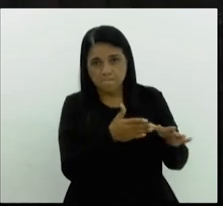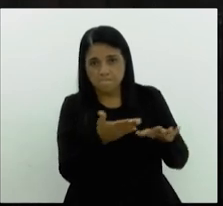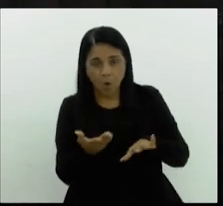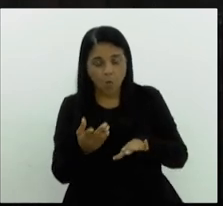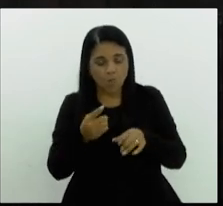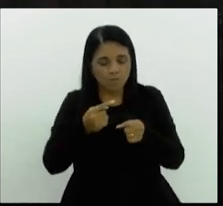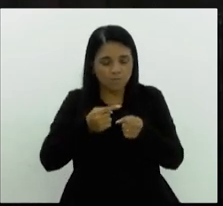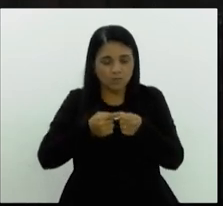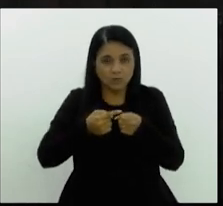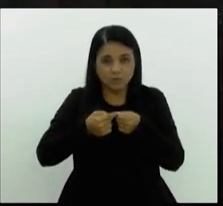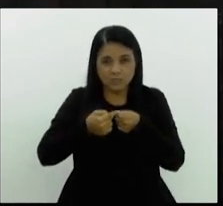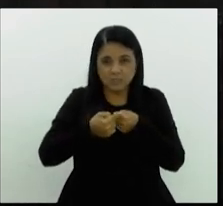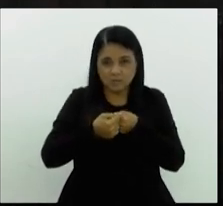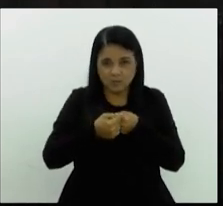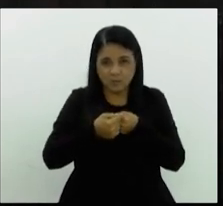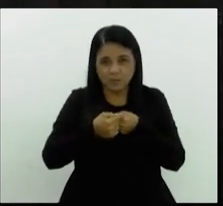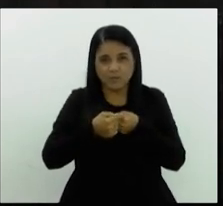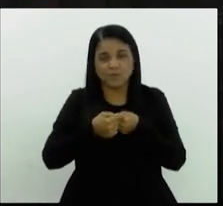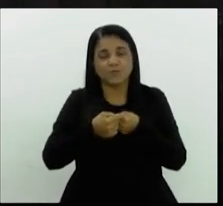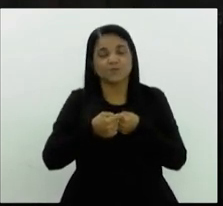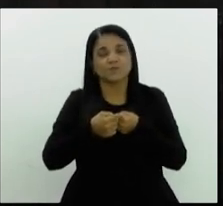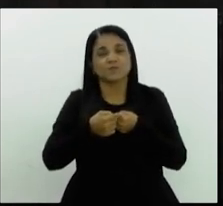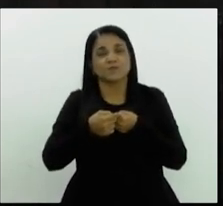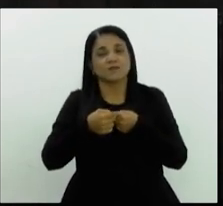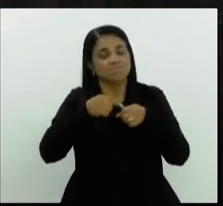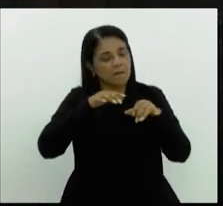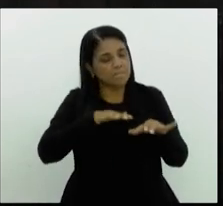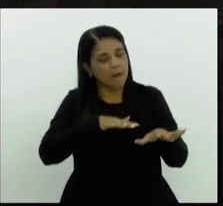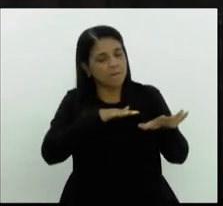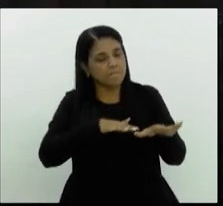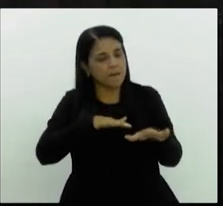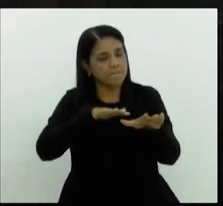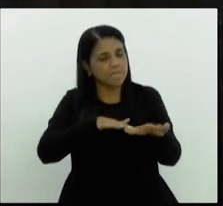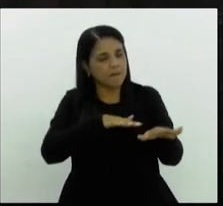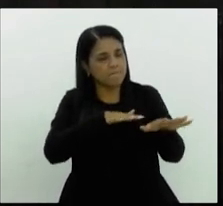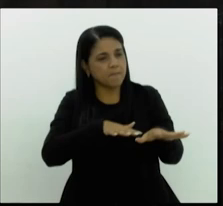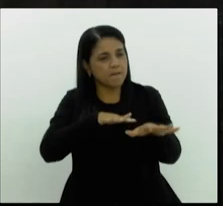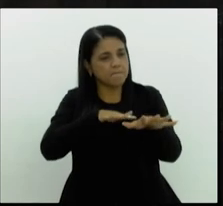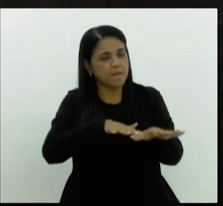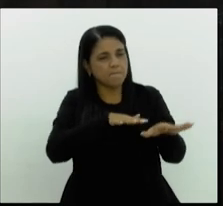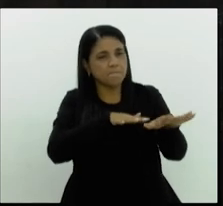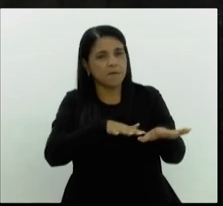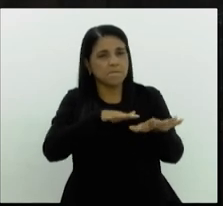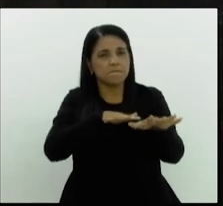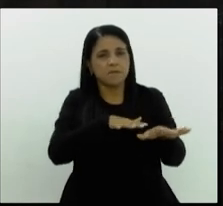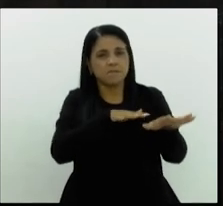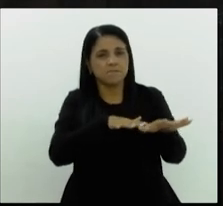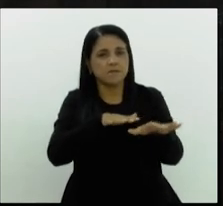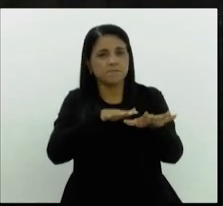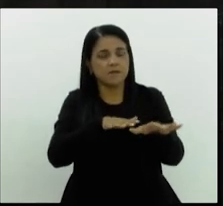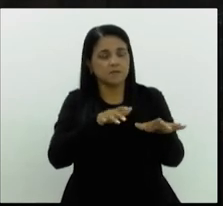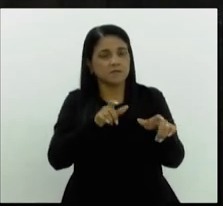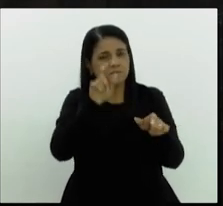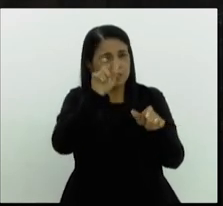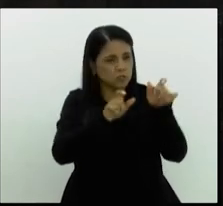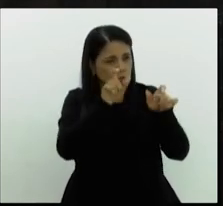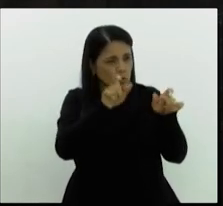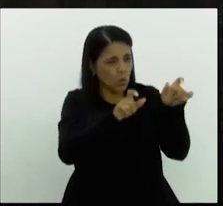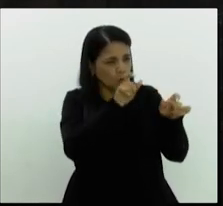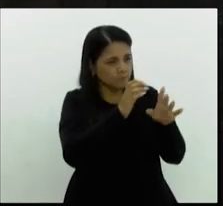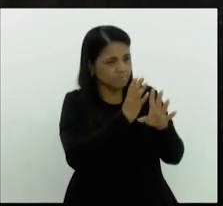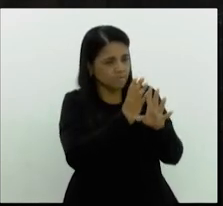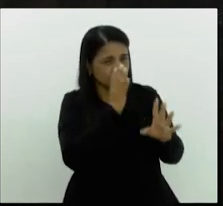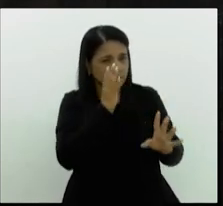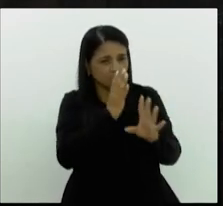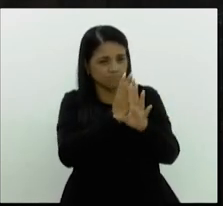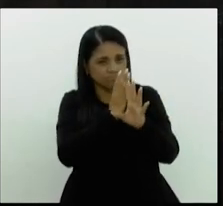município, quando a marcha estava passando por aquele local, as pessoas em filas, andando,